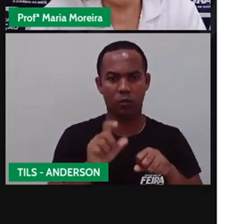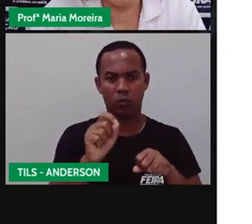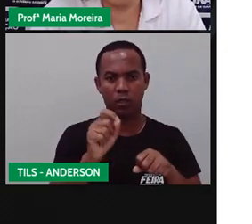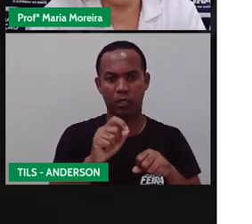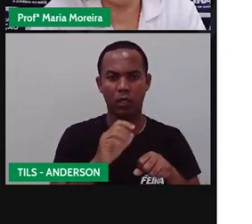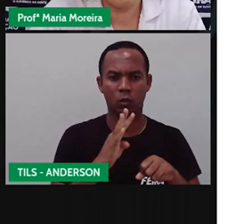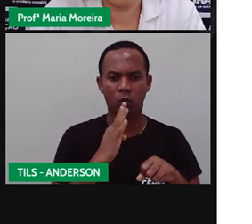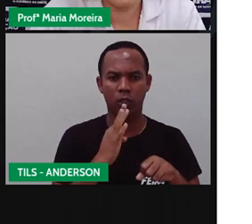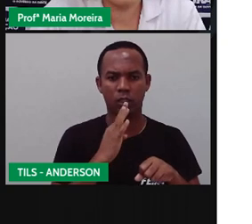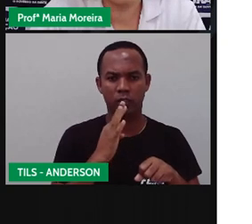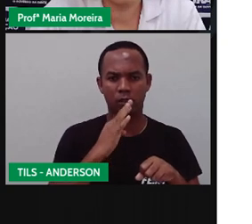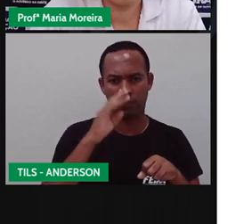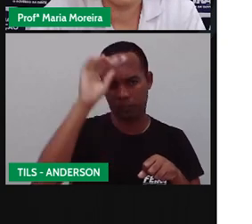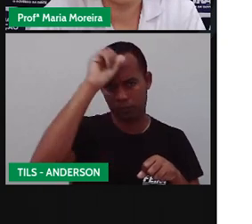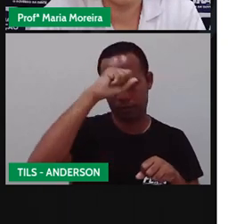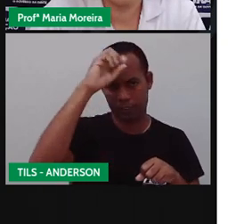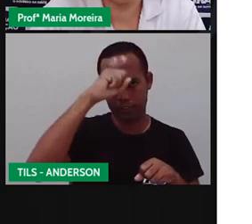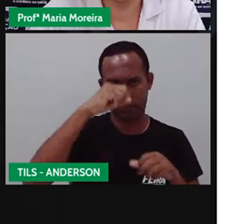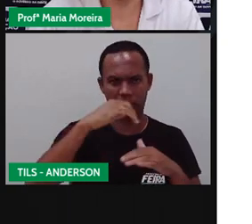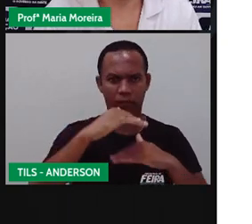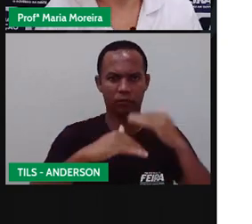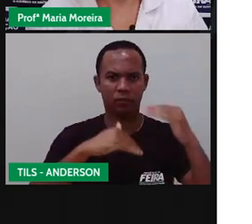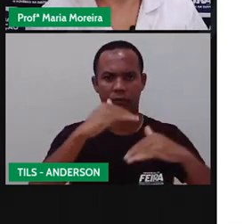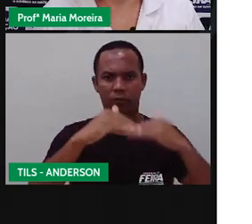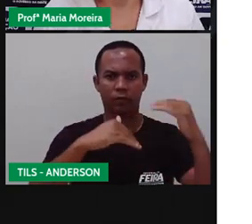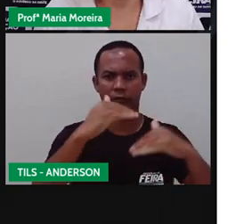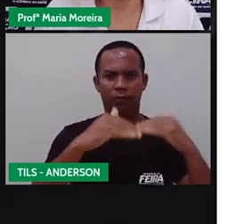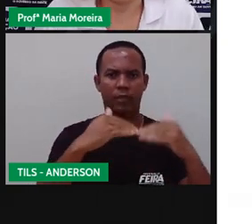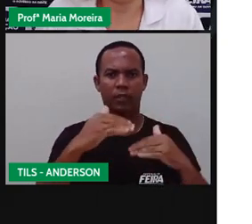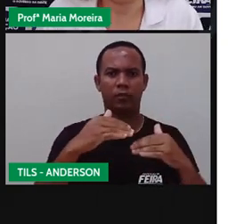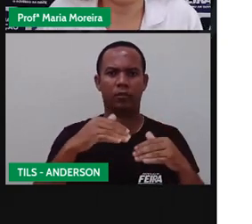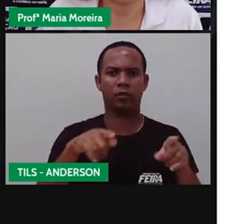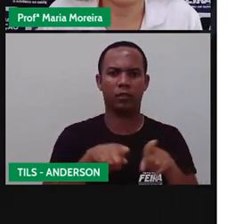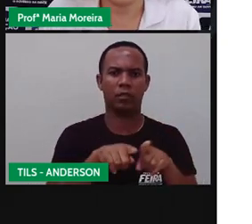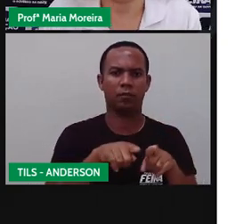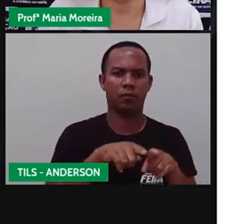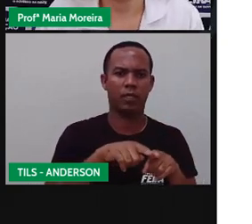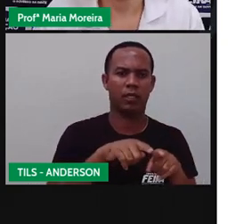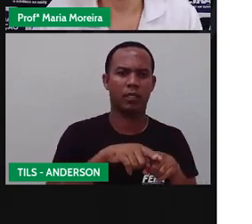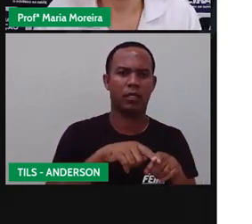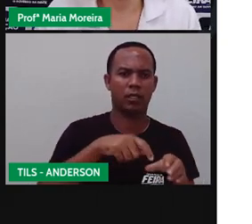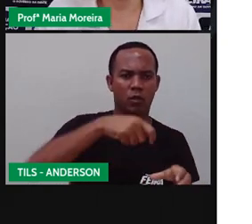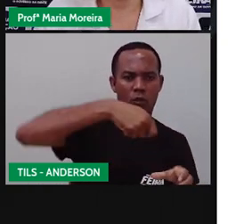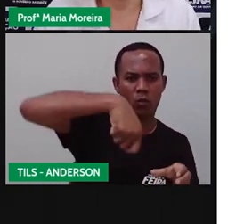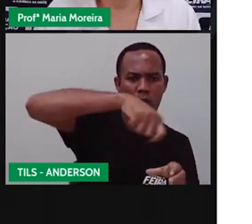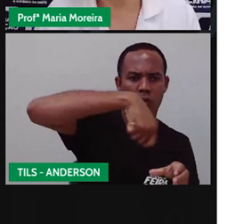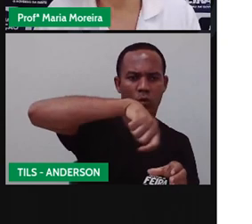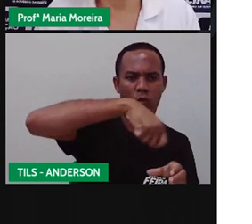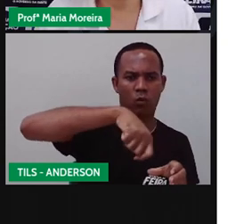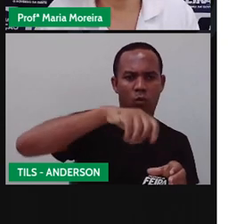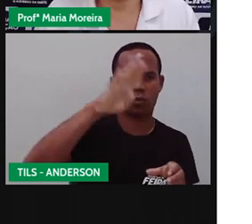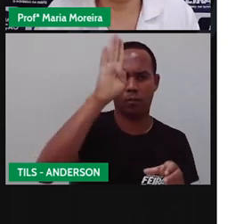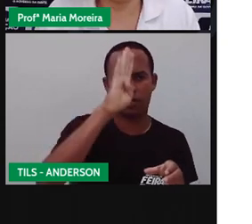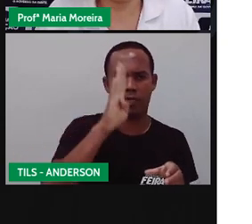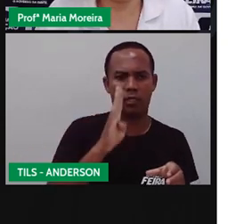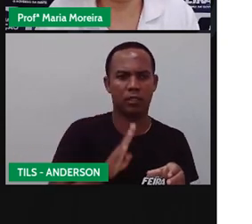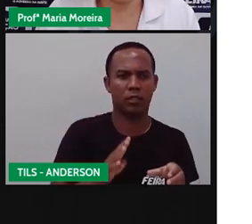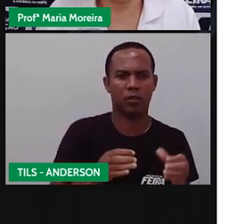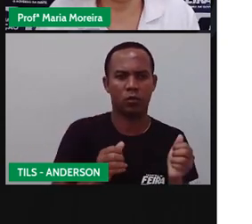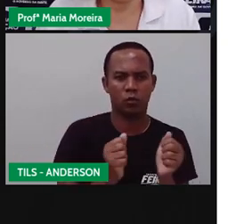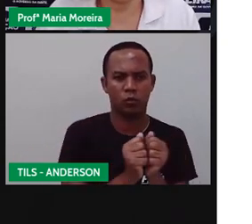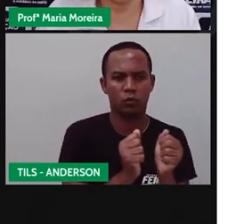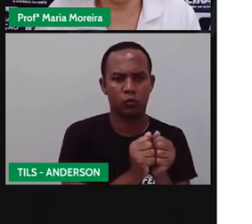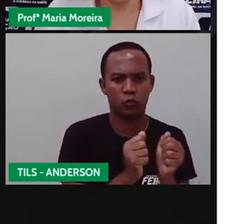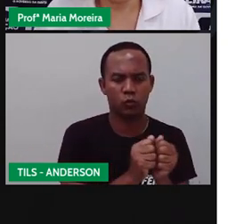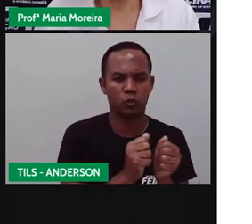também teve a sua participação, aonde? Na culinária brasileira, juntamente com os indígenas